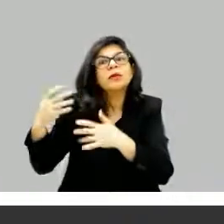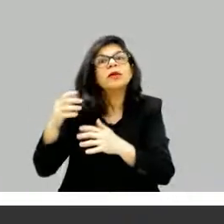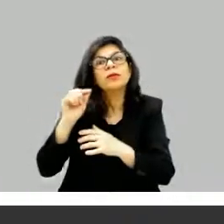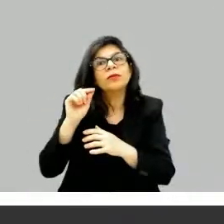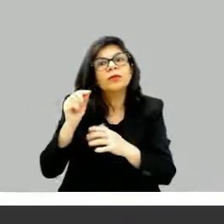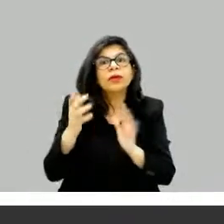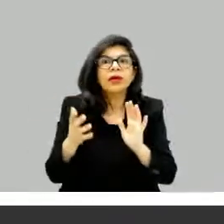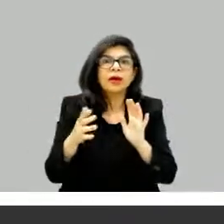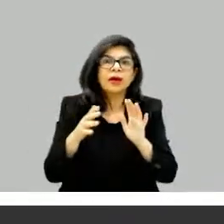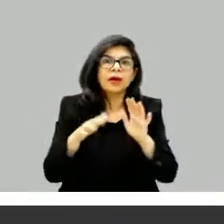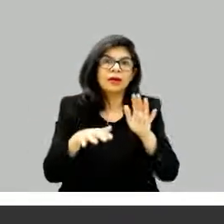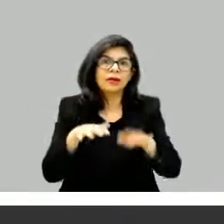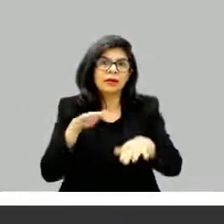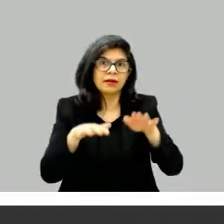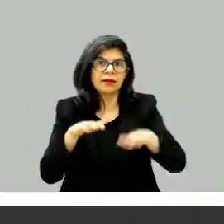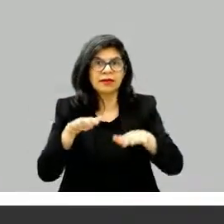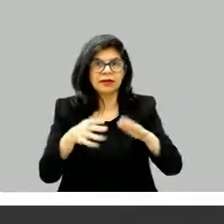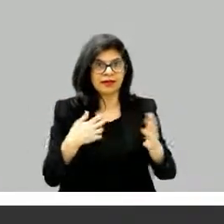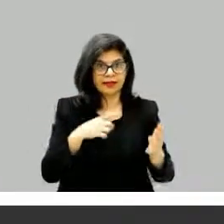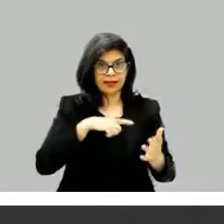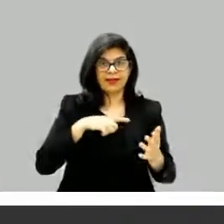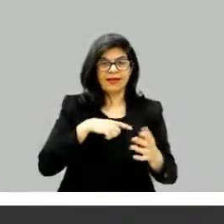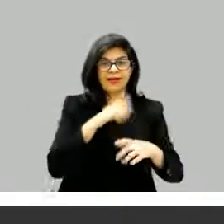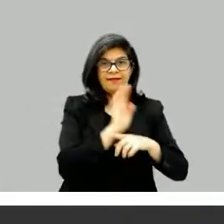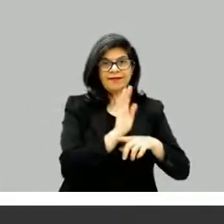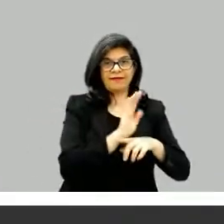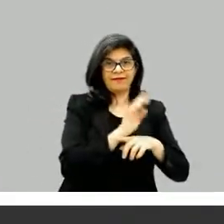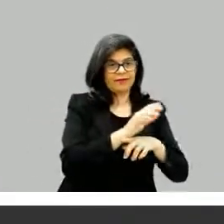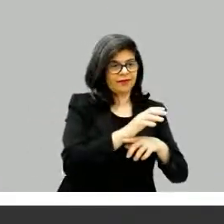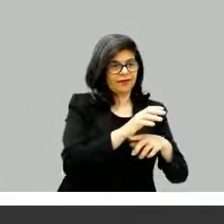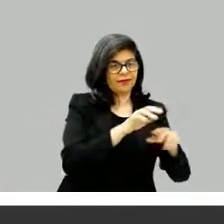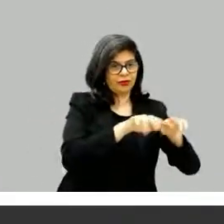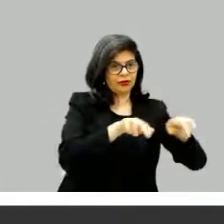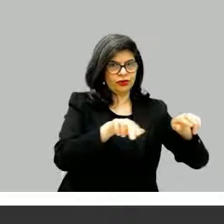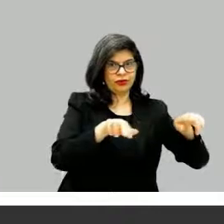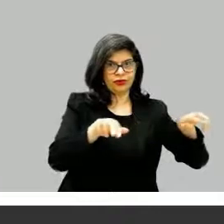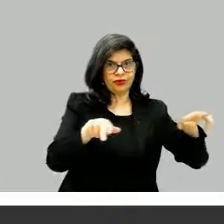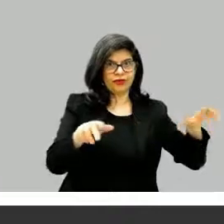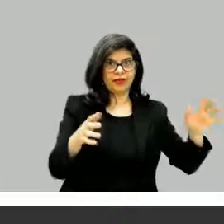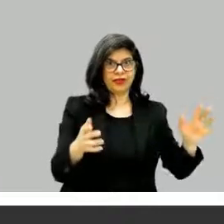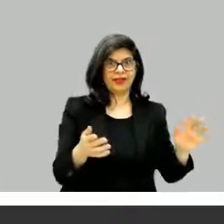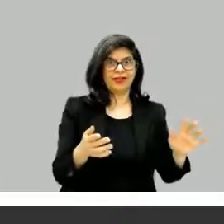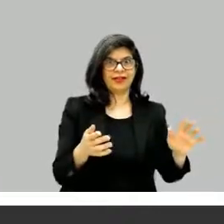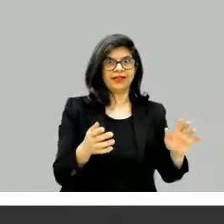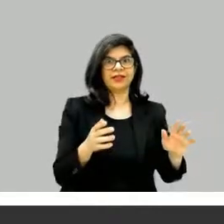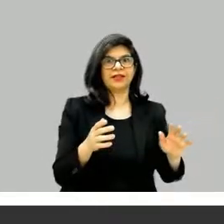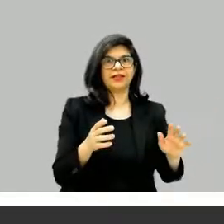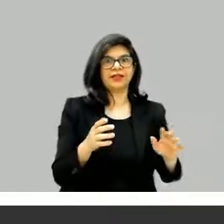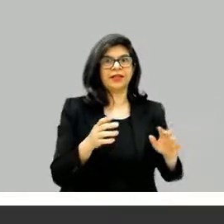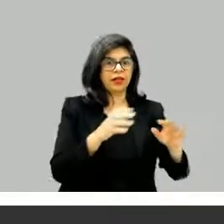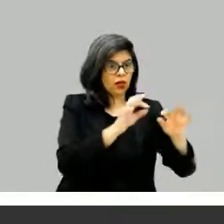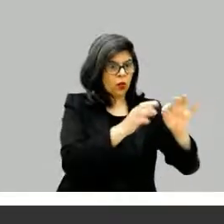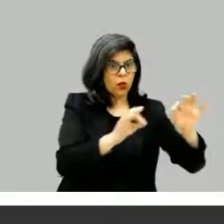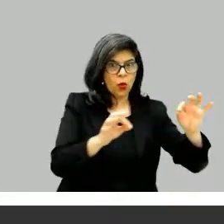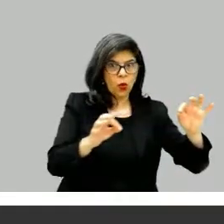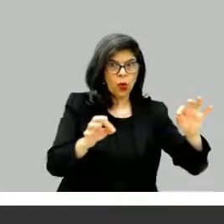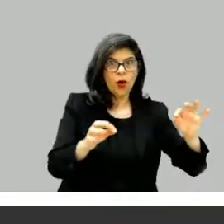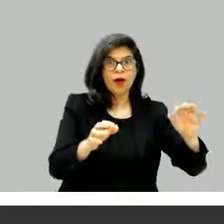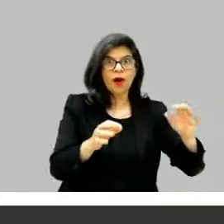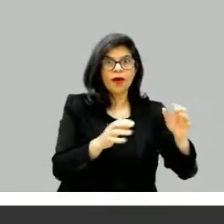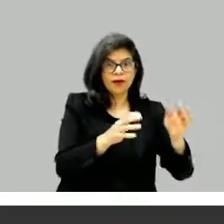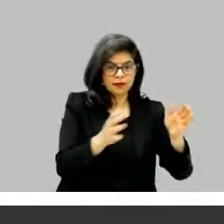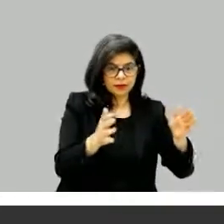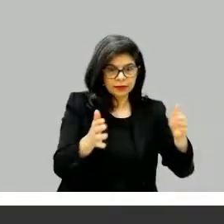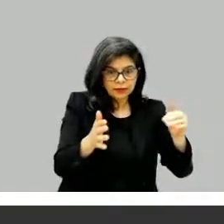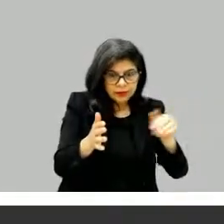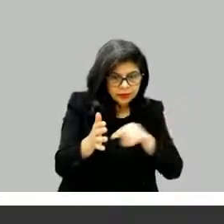que por que o longa tem um low point? Porque daqui a pouco você vai ter atenção, mas é tipo daqui a dois minutos, daqui a três minutos você vai ter